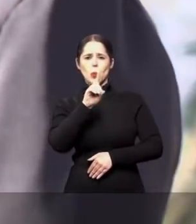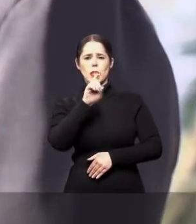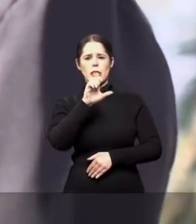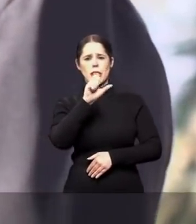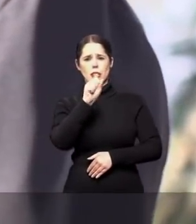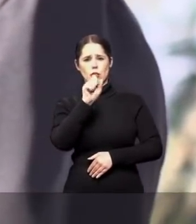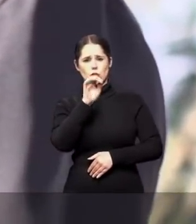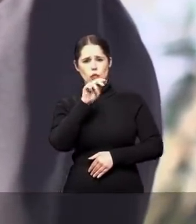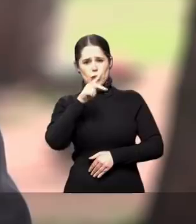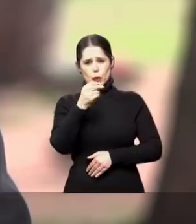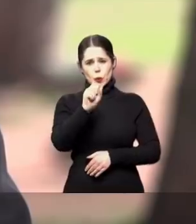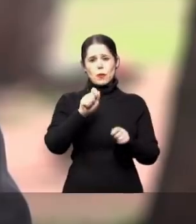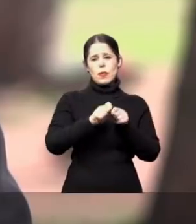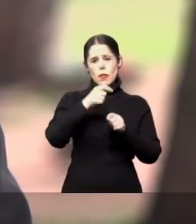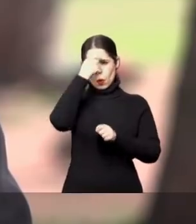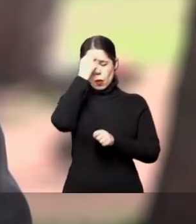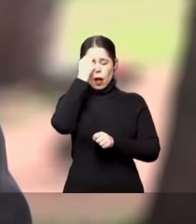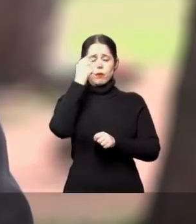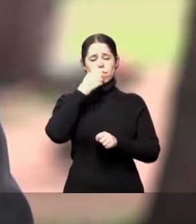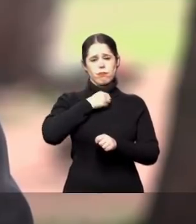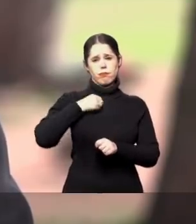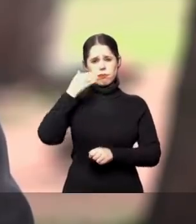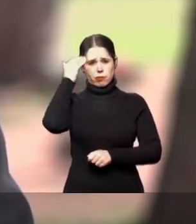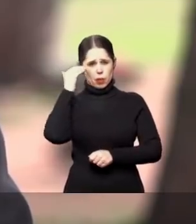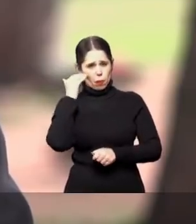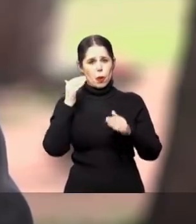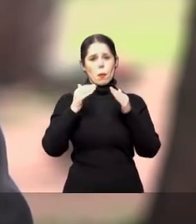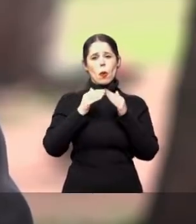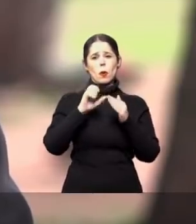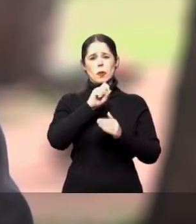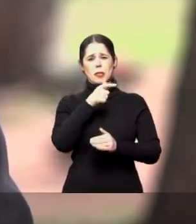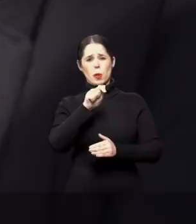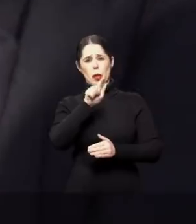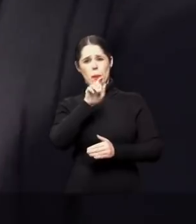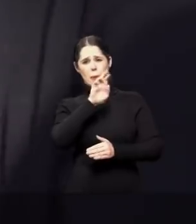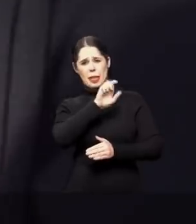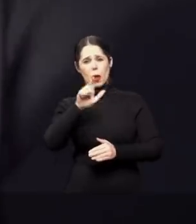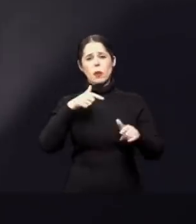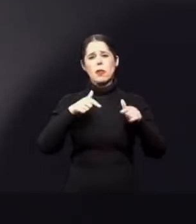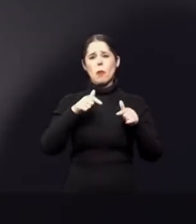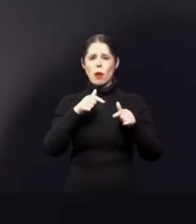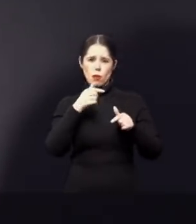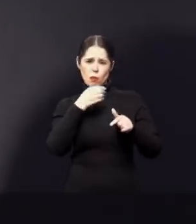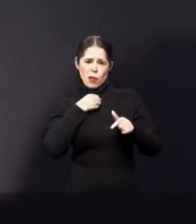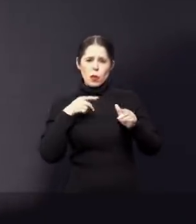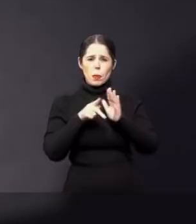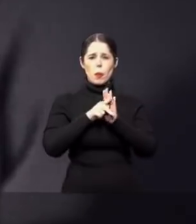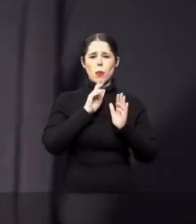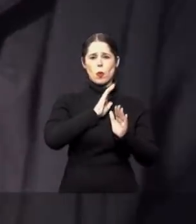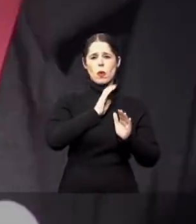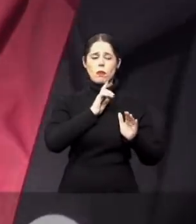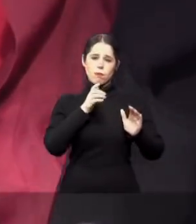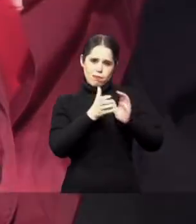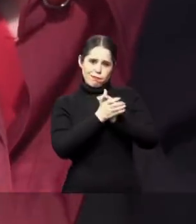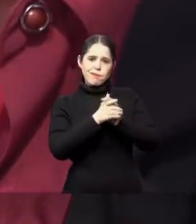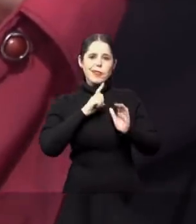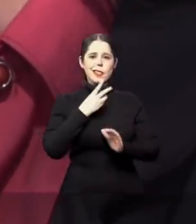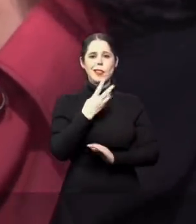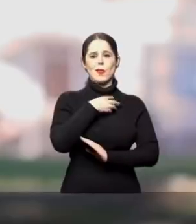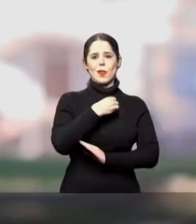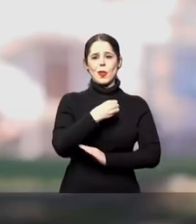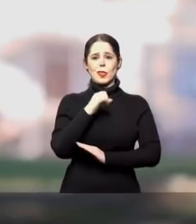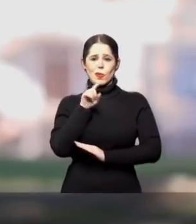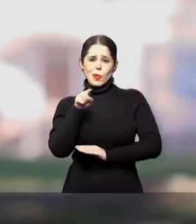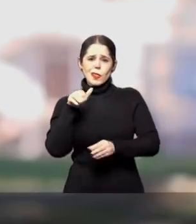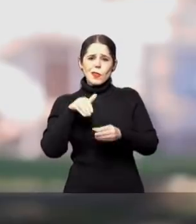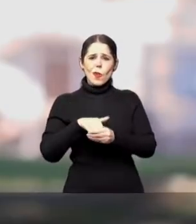faculdade de medicina em Santa Maria e moro em São Gabriel. Trabalho como cardiologista, sou casada e mãe de três filhos.